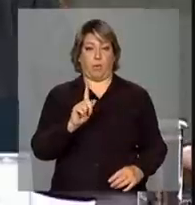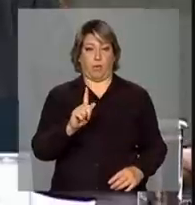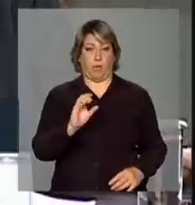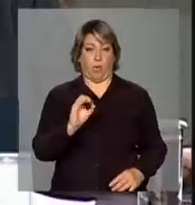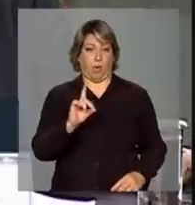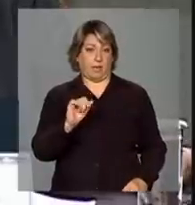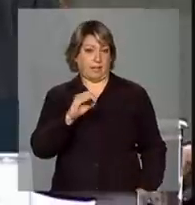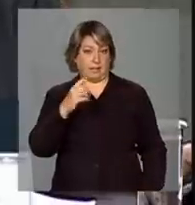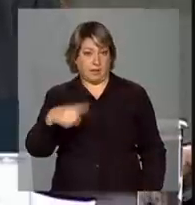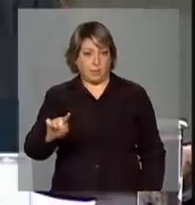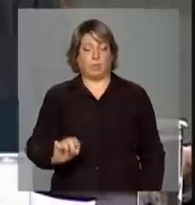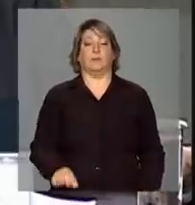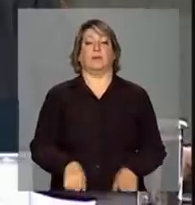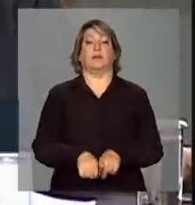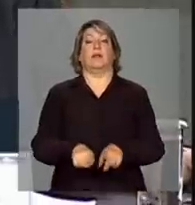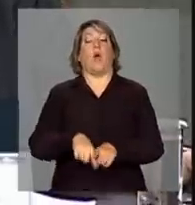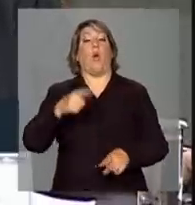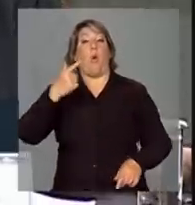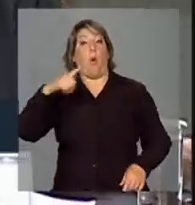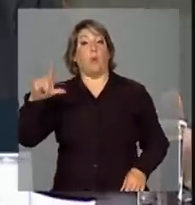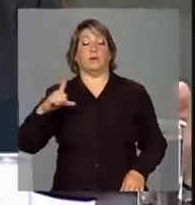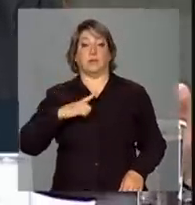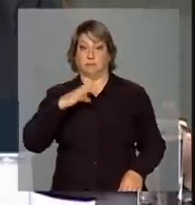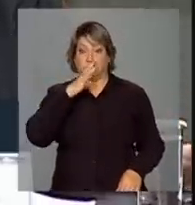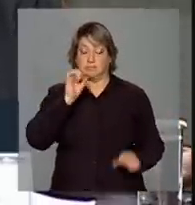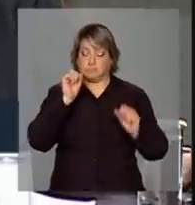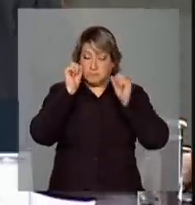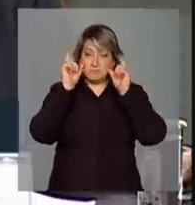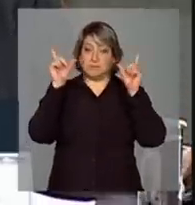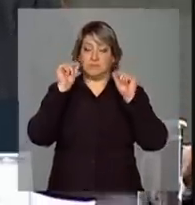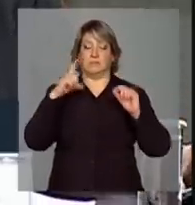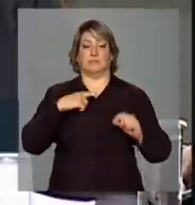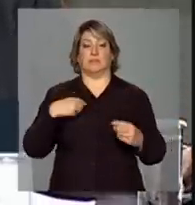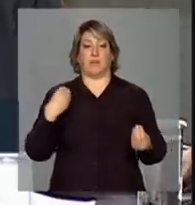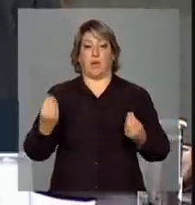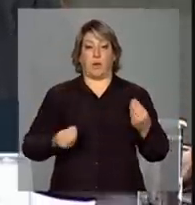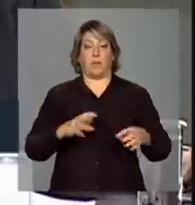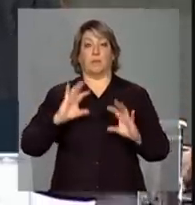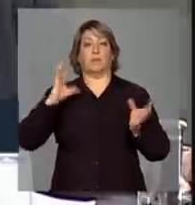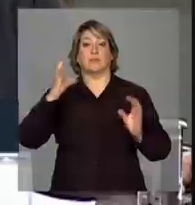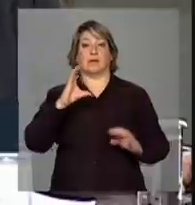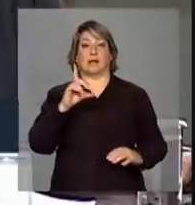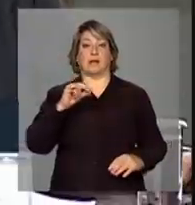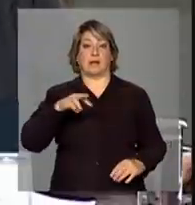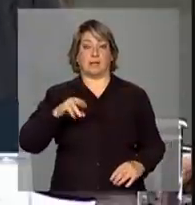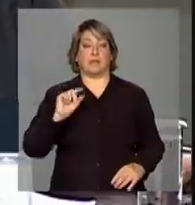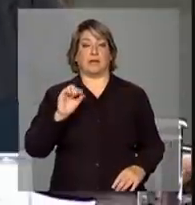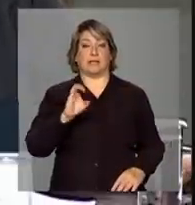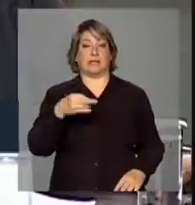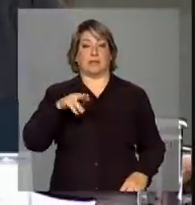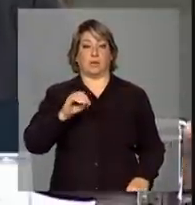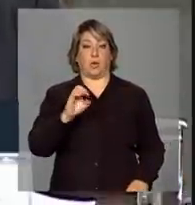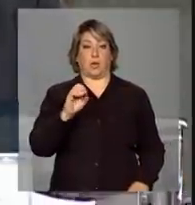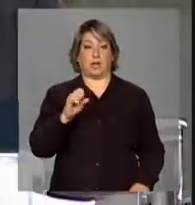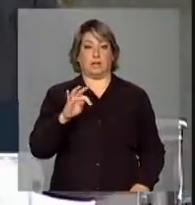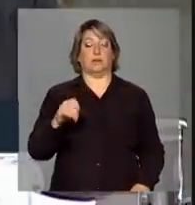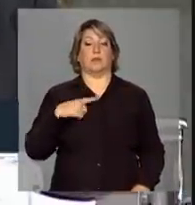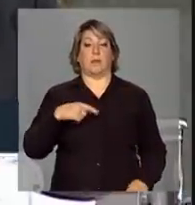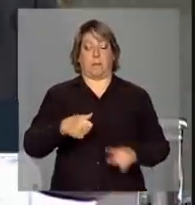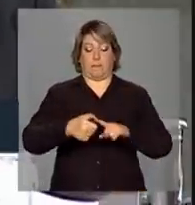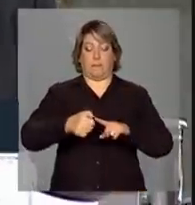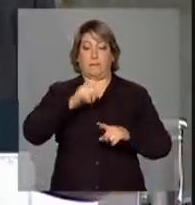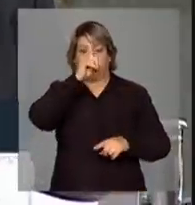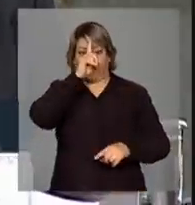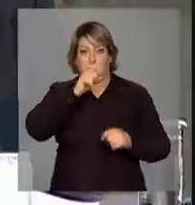Mas outras que estão nos surpreendendo e até previsto em função do clima, principalmente no centro-oeste, que é o caso do milho. O milho tem